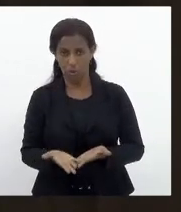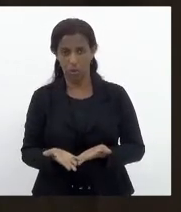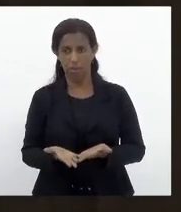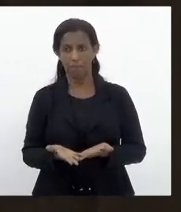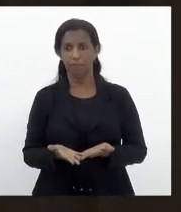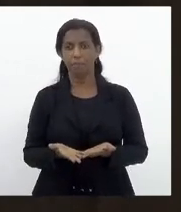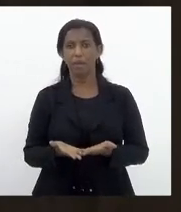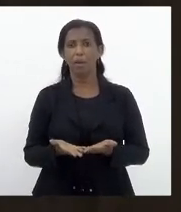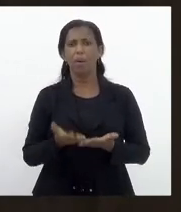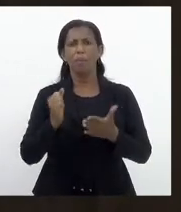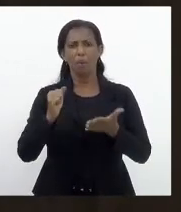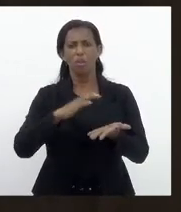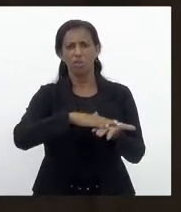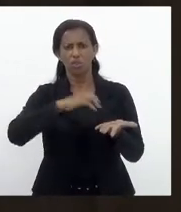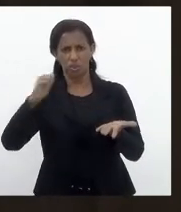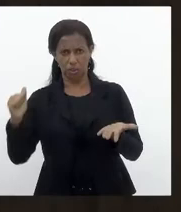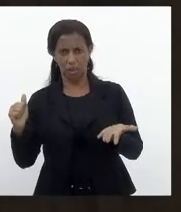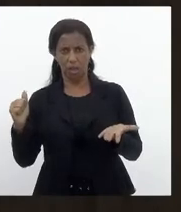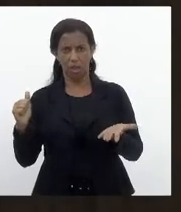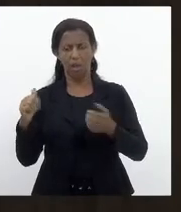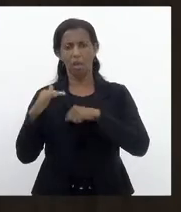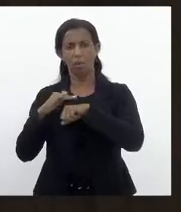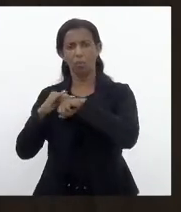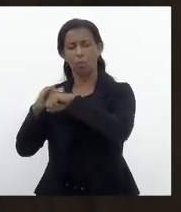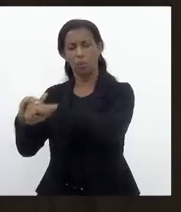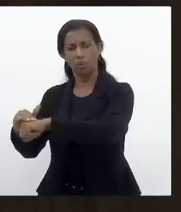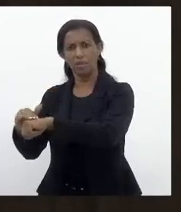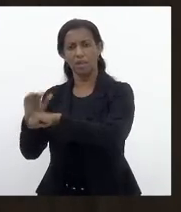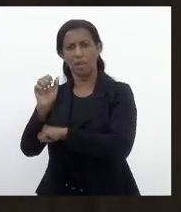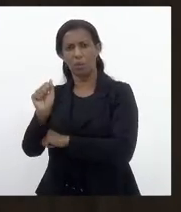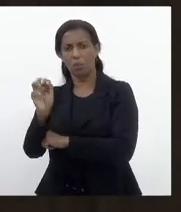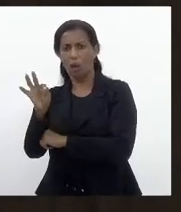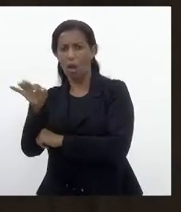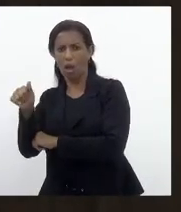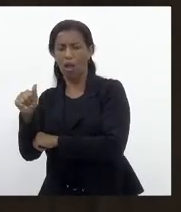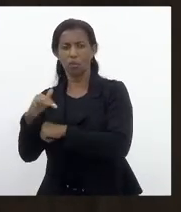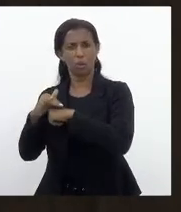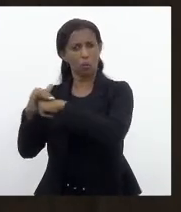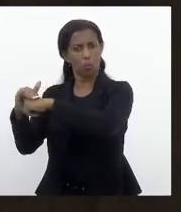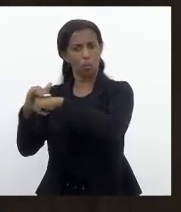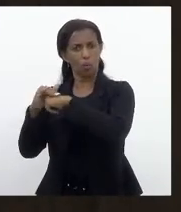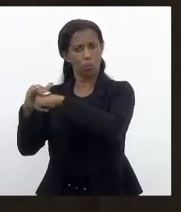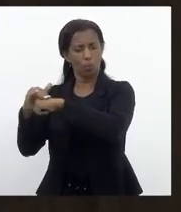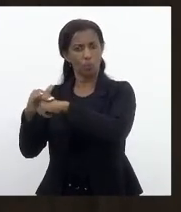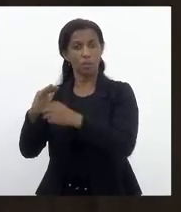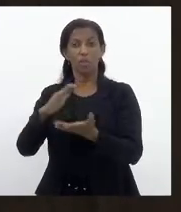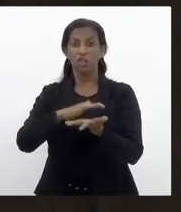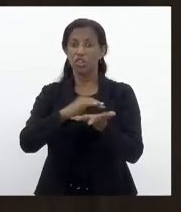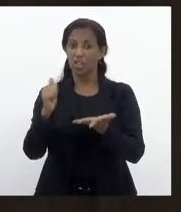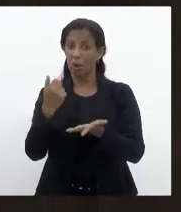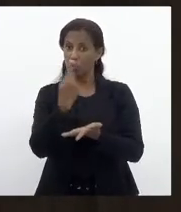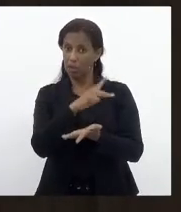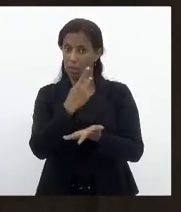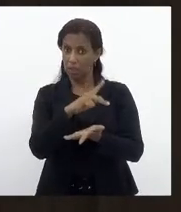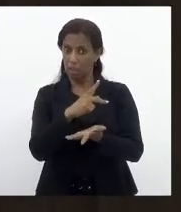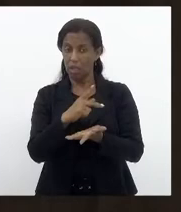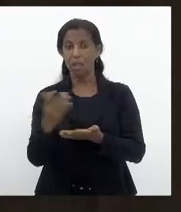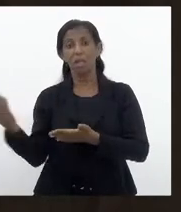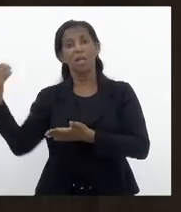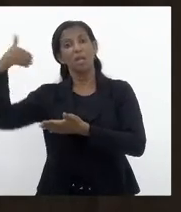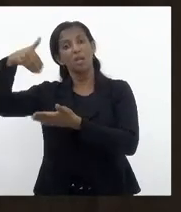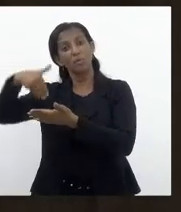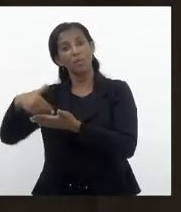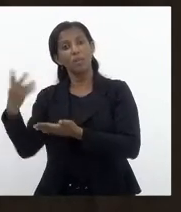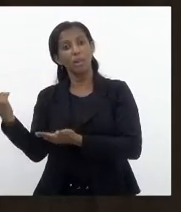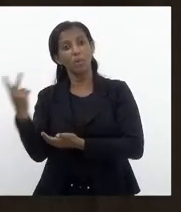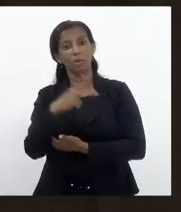retirar de pauta, eu consulto o deputado Atila para que eles possam, o deputado Atila, retirar o dele e votar o dela, porque